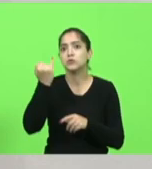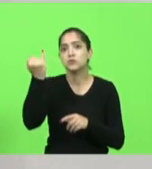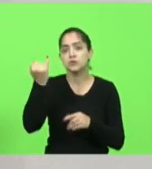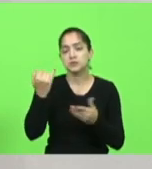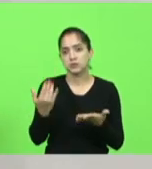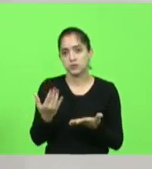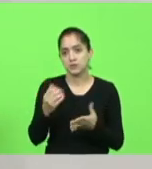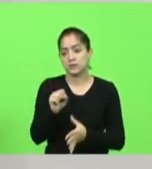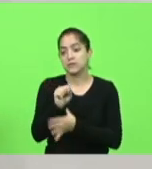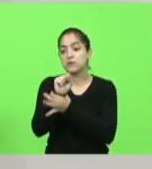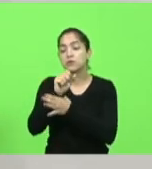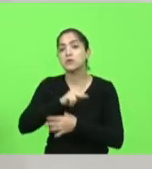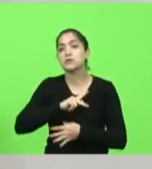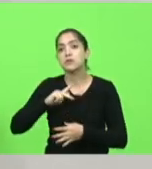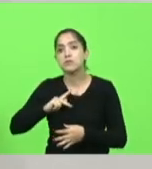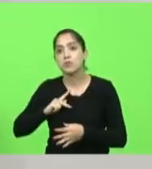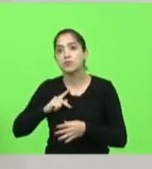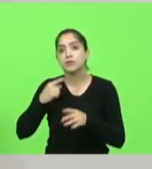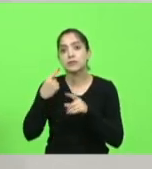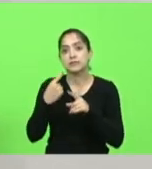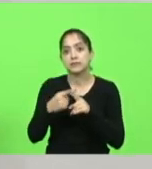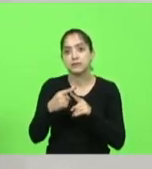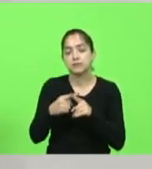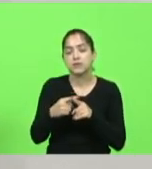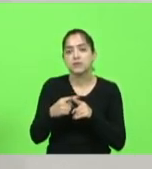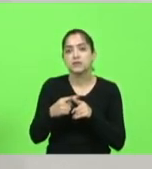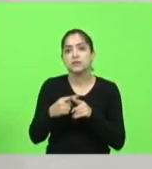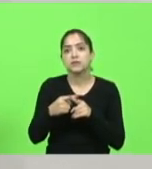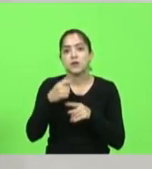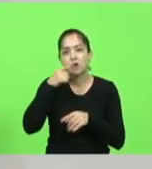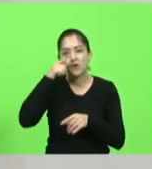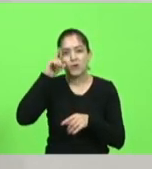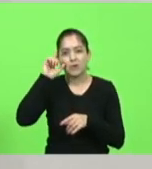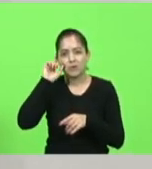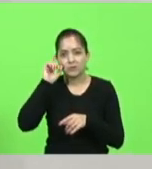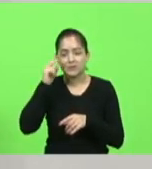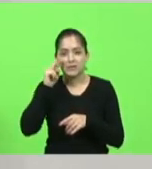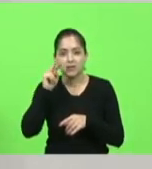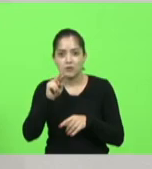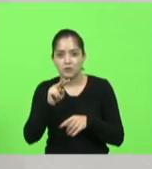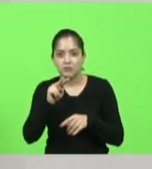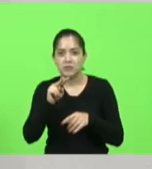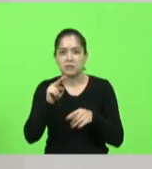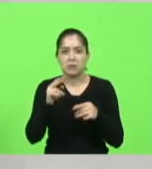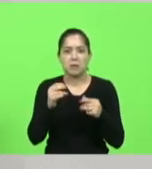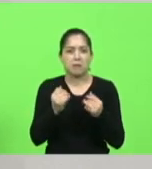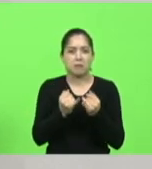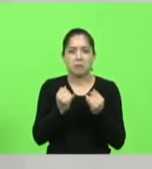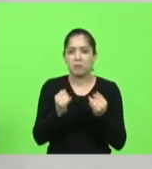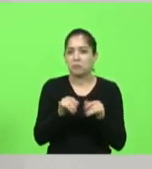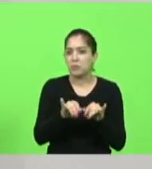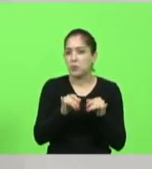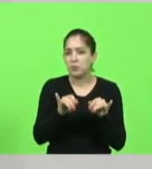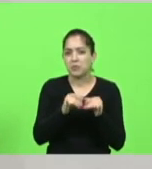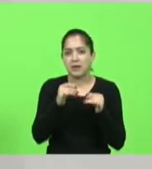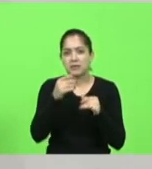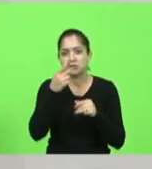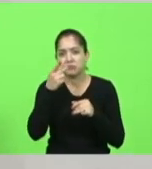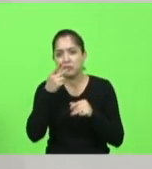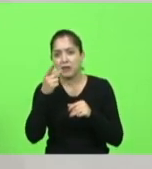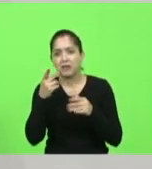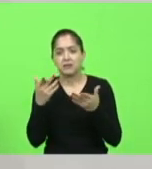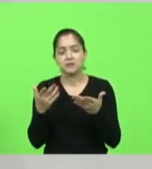como é muito importante, ontem eu vi aquele pavilique falando umas bobagens num vídeo aí, que a